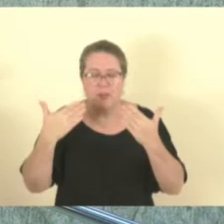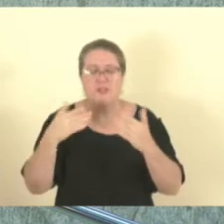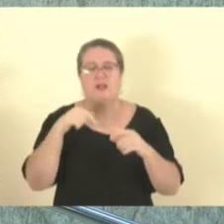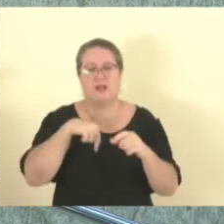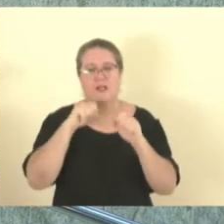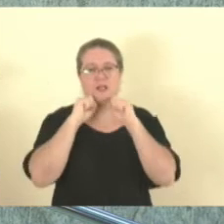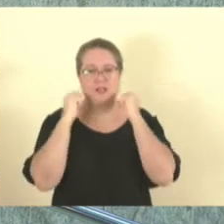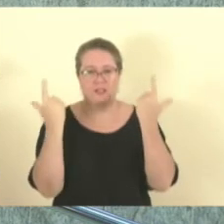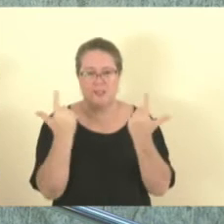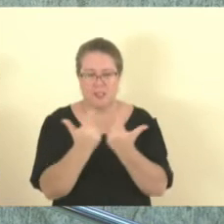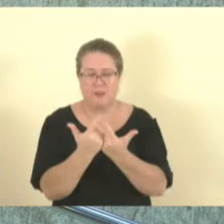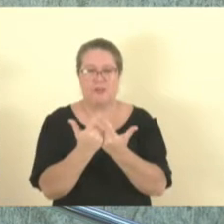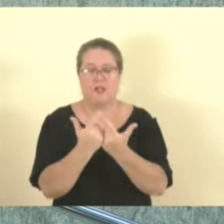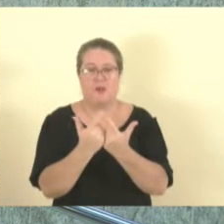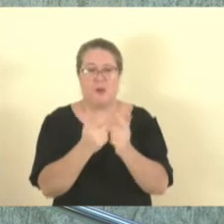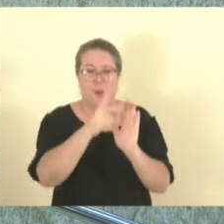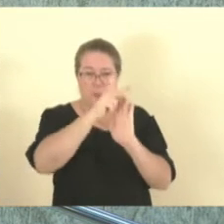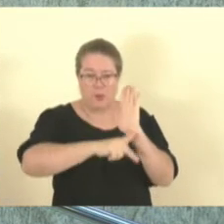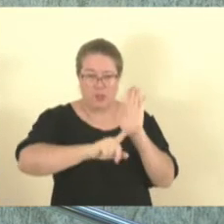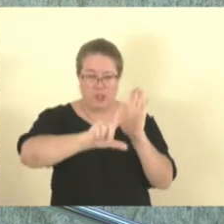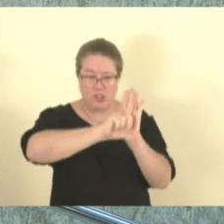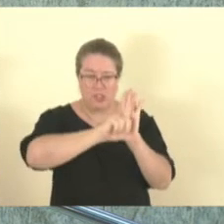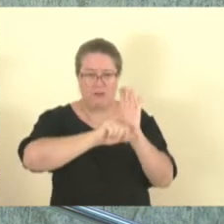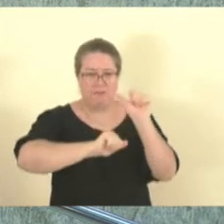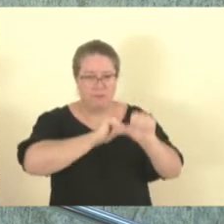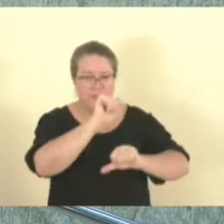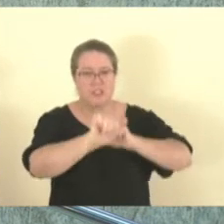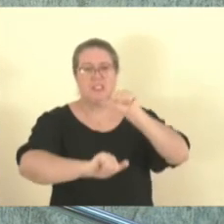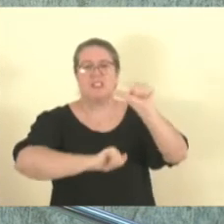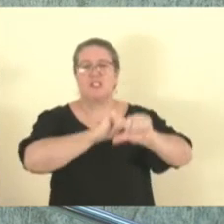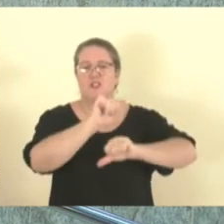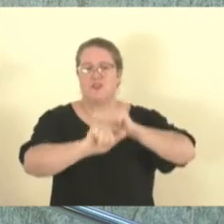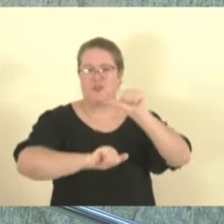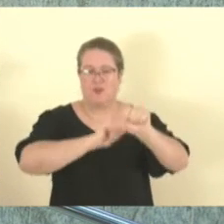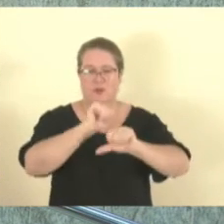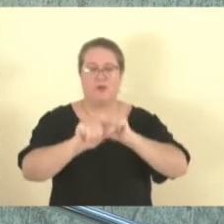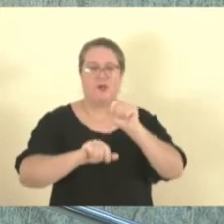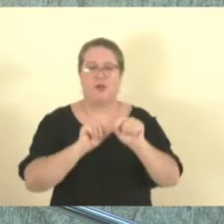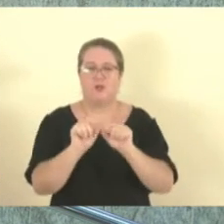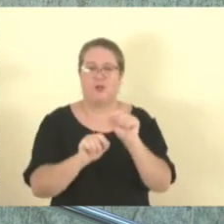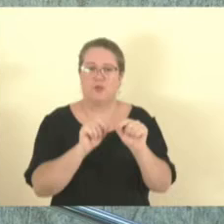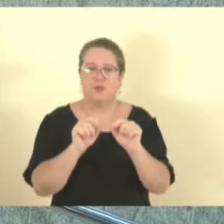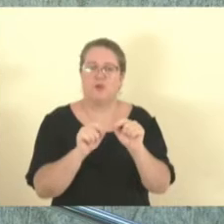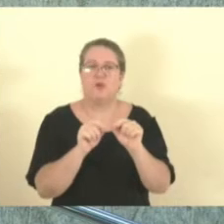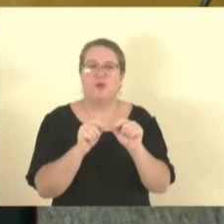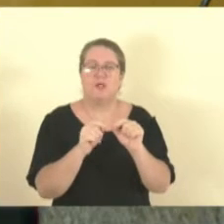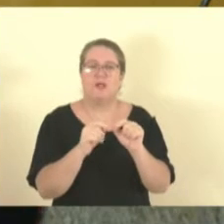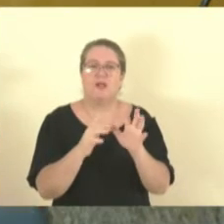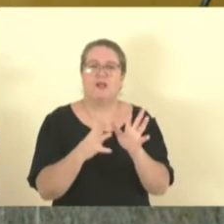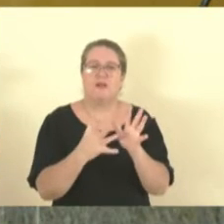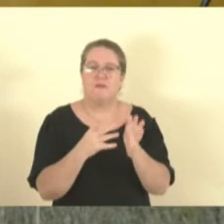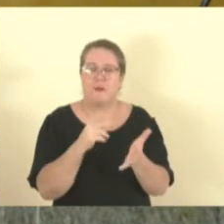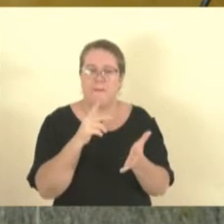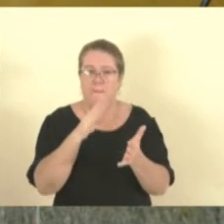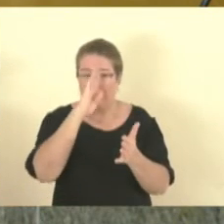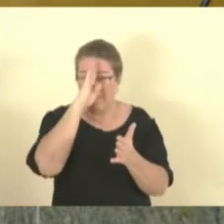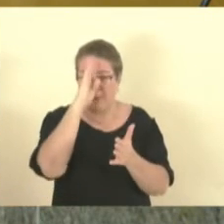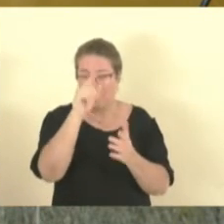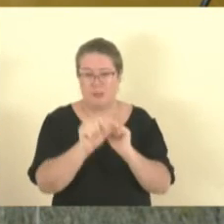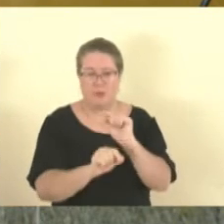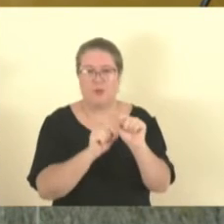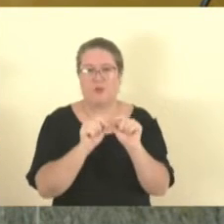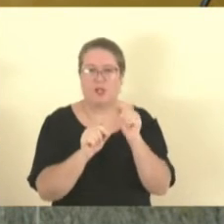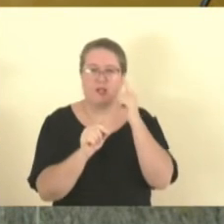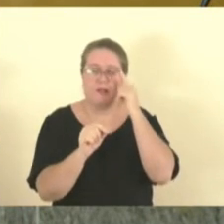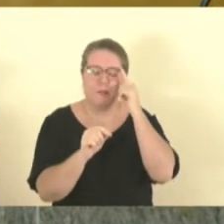transformando todos os cultos de qualquer denominação em essenciais. Porque nós vimos naquela ocasião